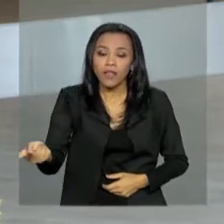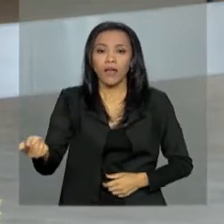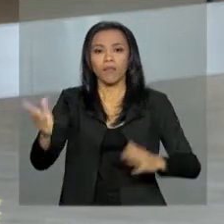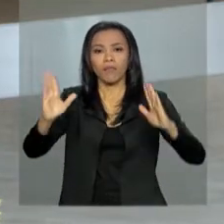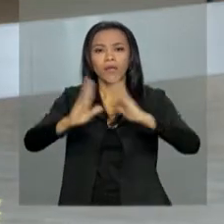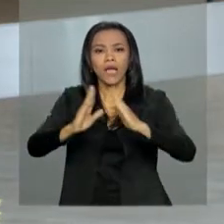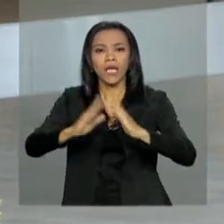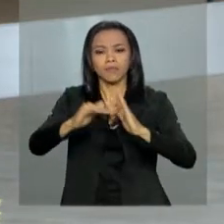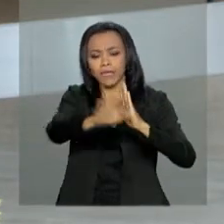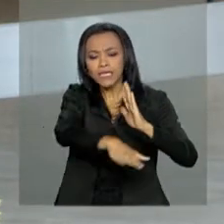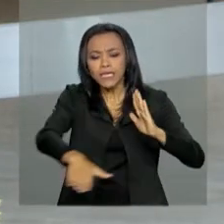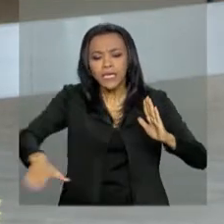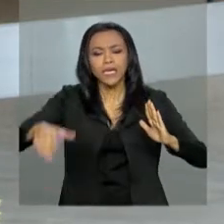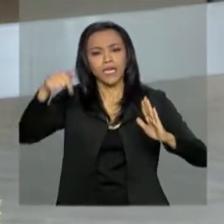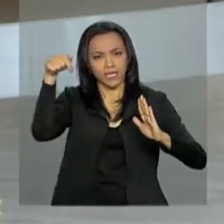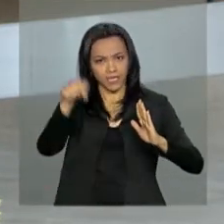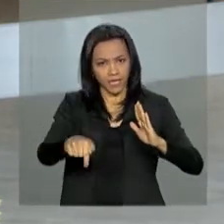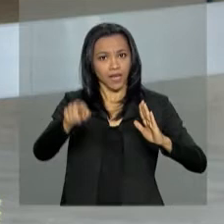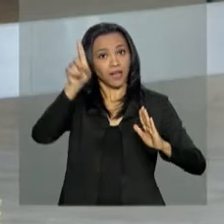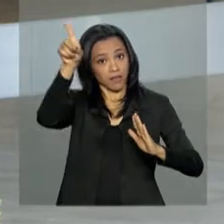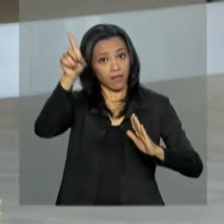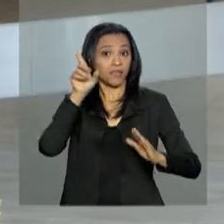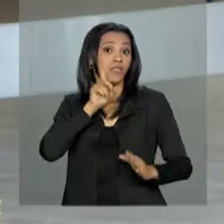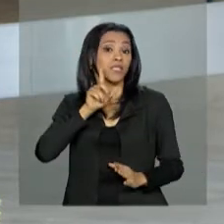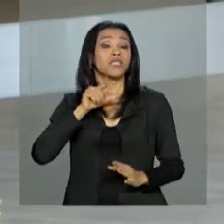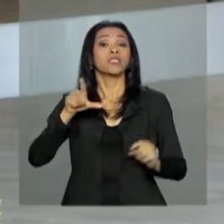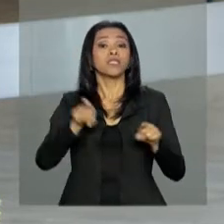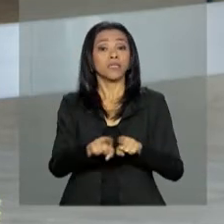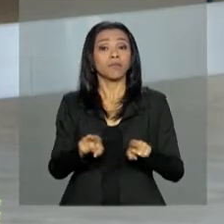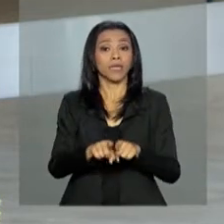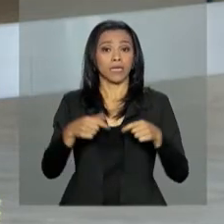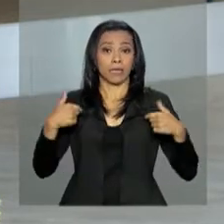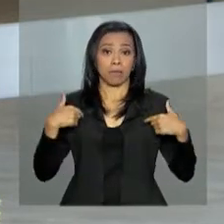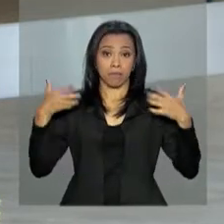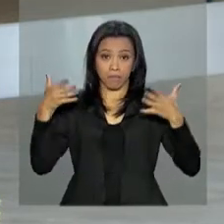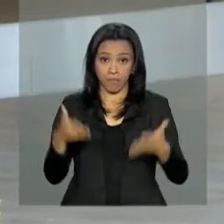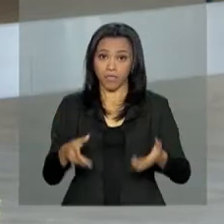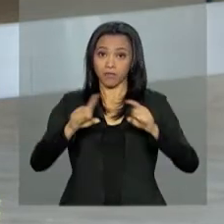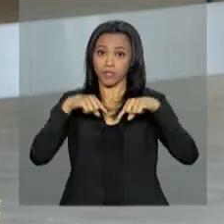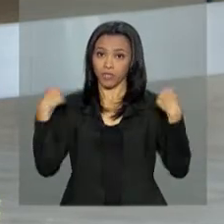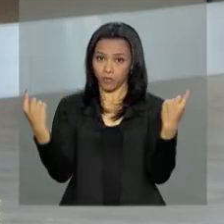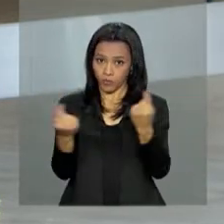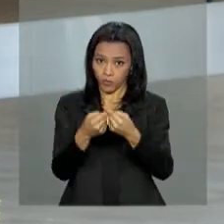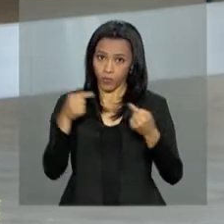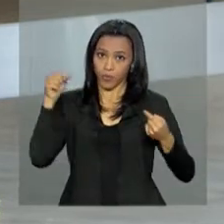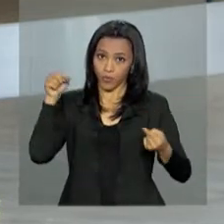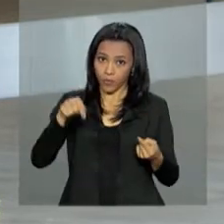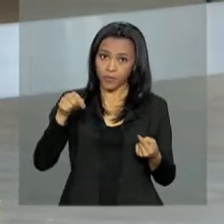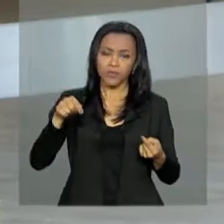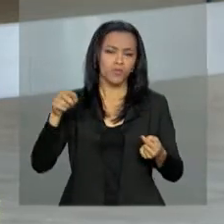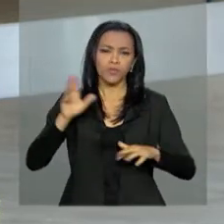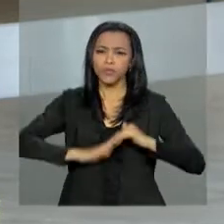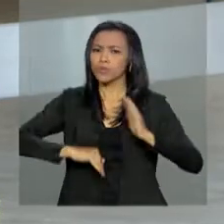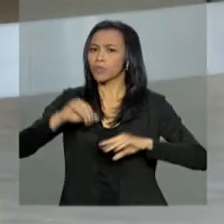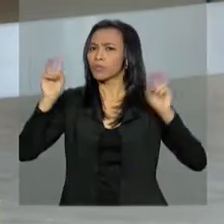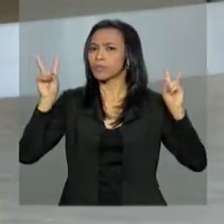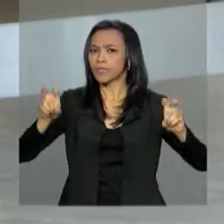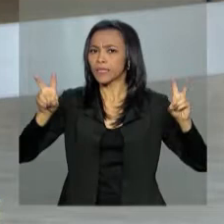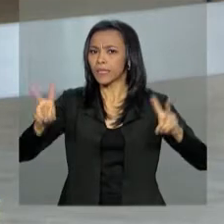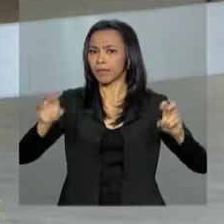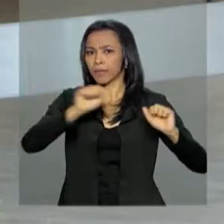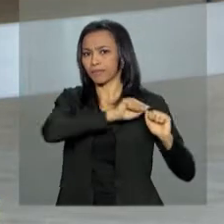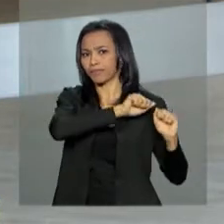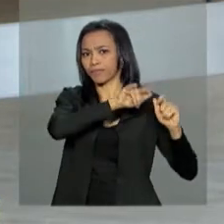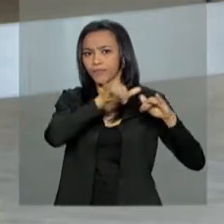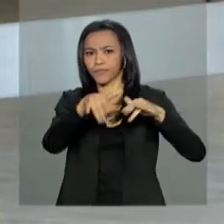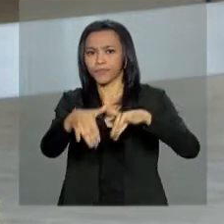e imigrantes em Chicago e participam de reuniões diplomáticas e consulares sobre a questão migratória.